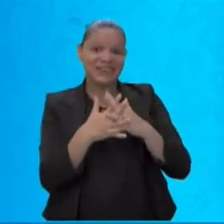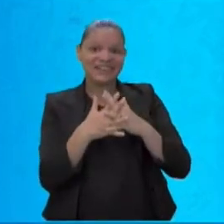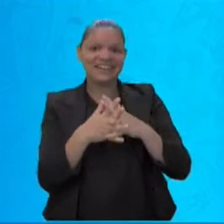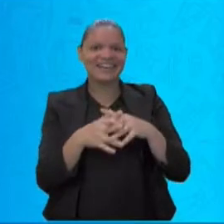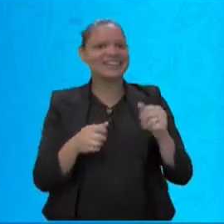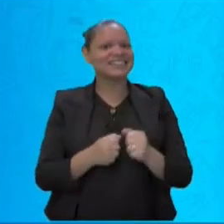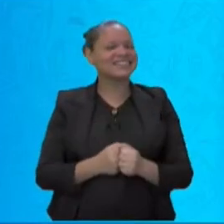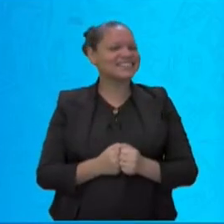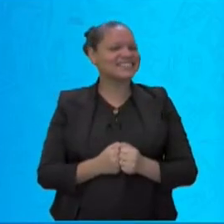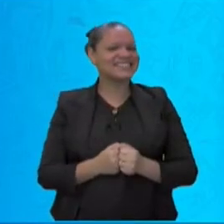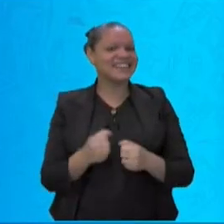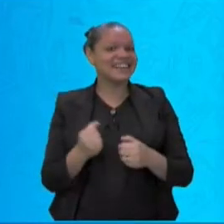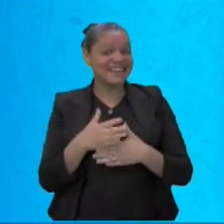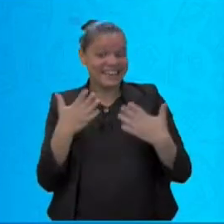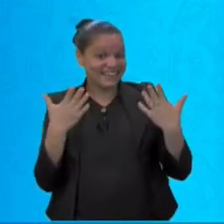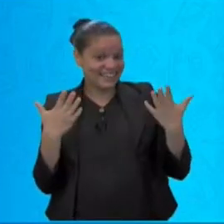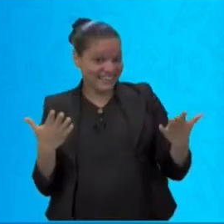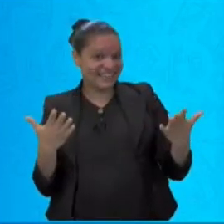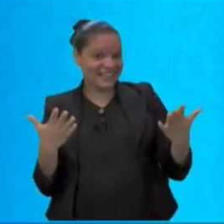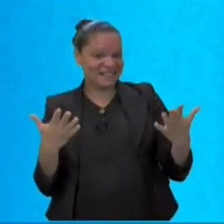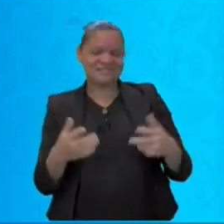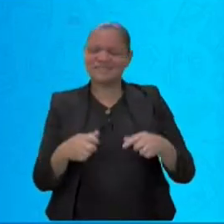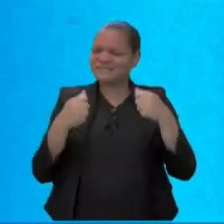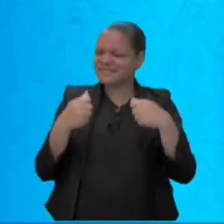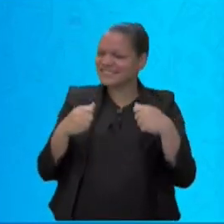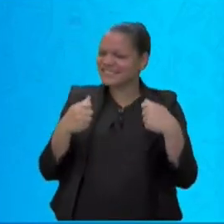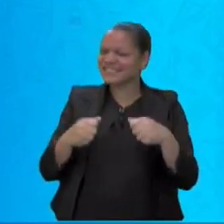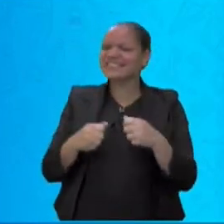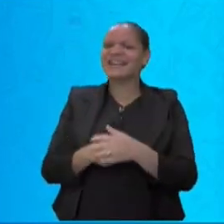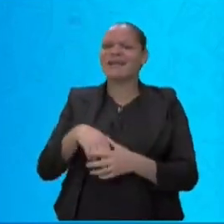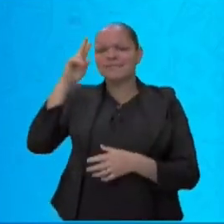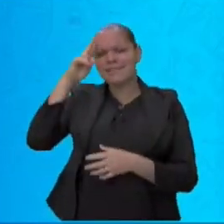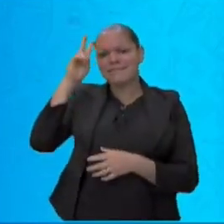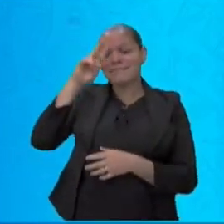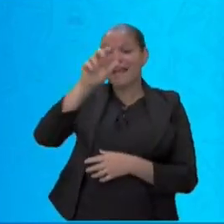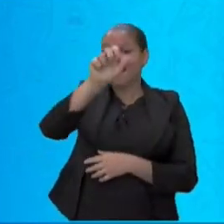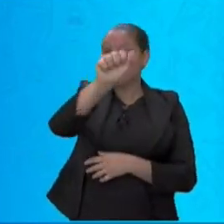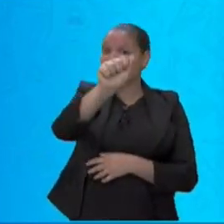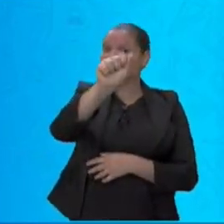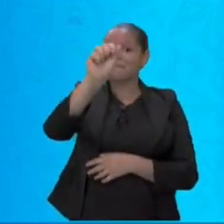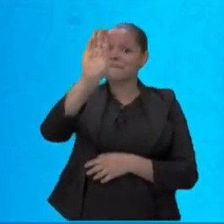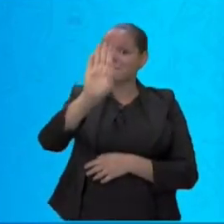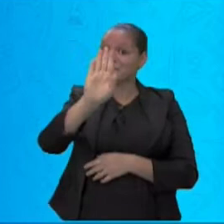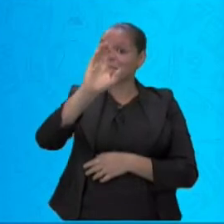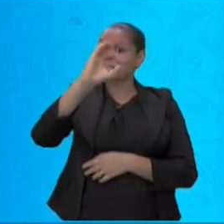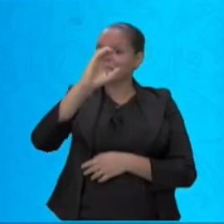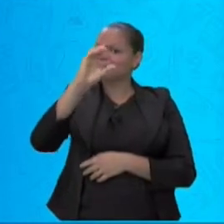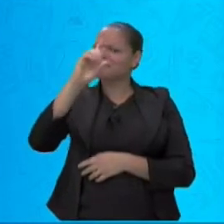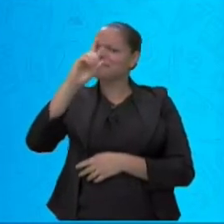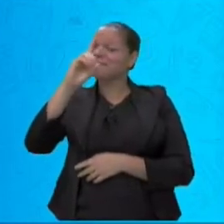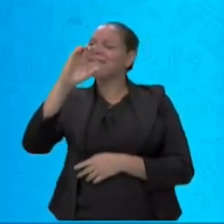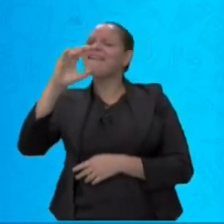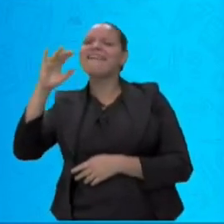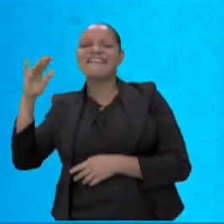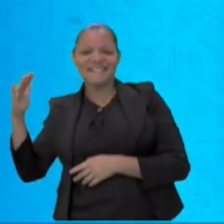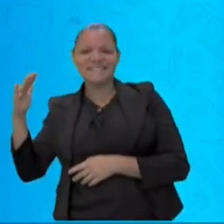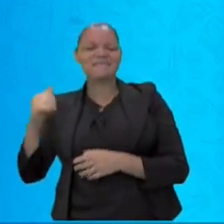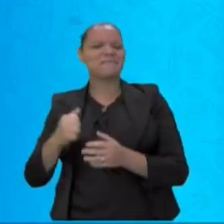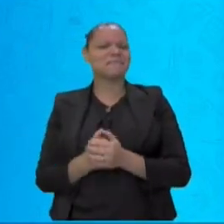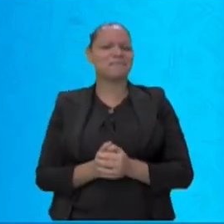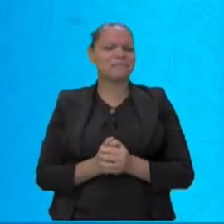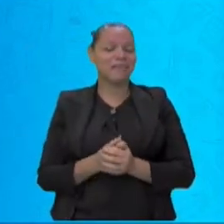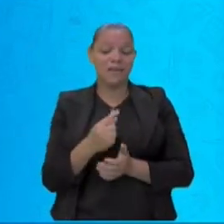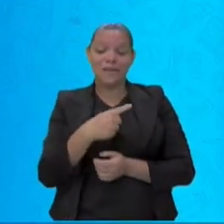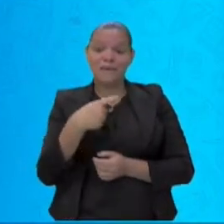consoantes sem lembrar do nosso alfabeto. Bom, o nosso alfabeto, preste atenção, ele é